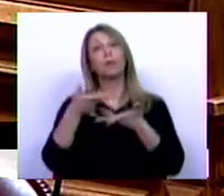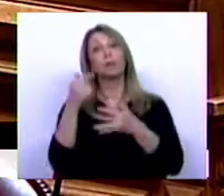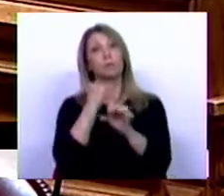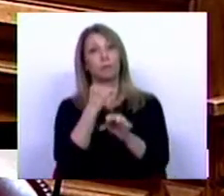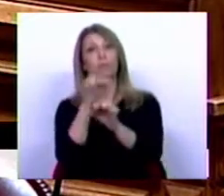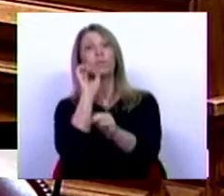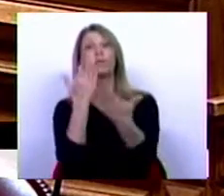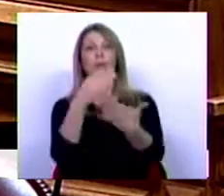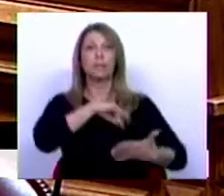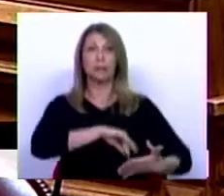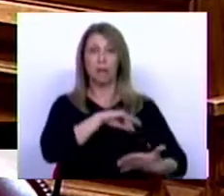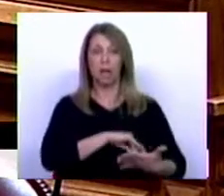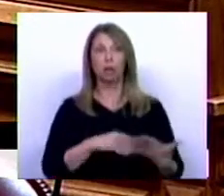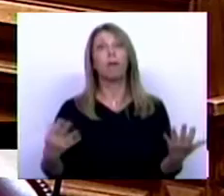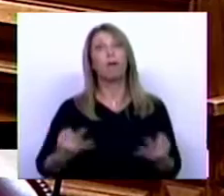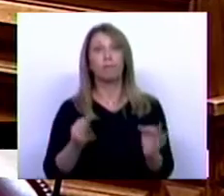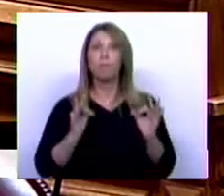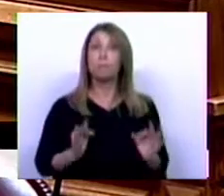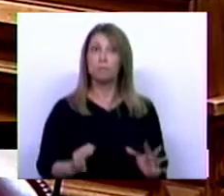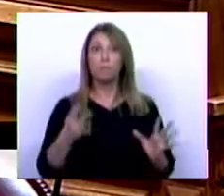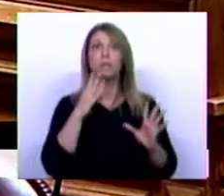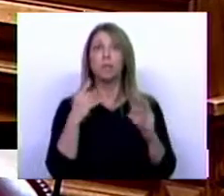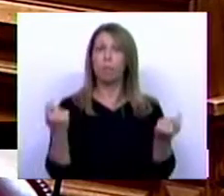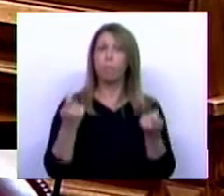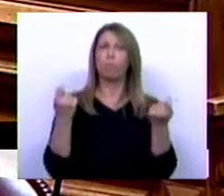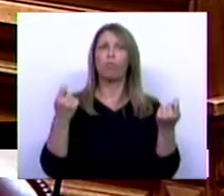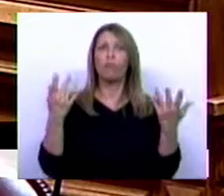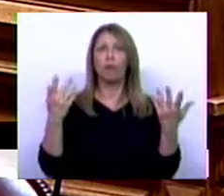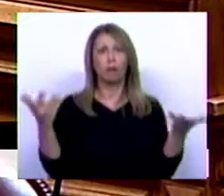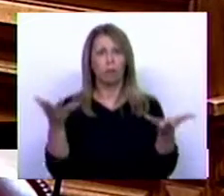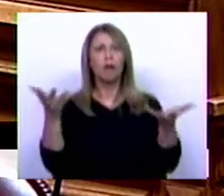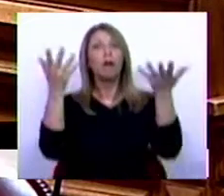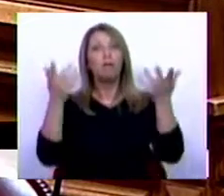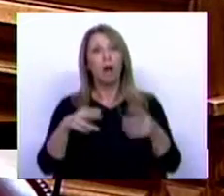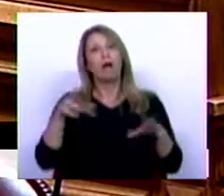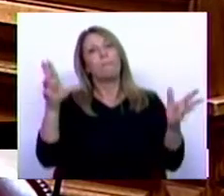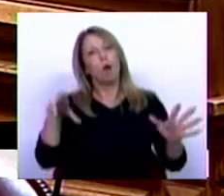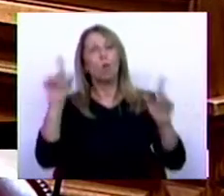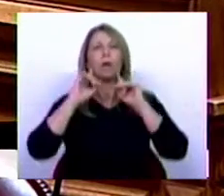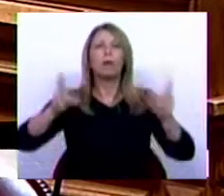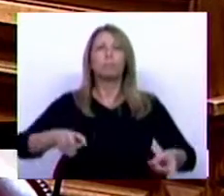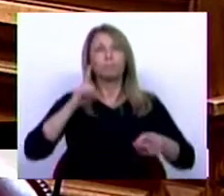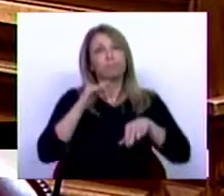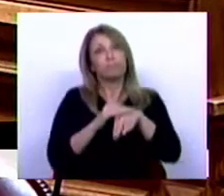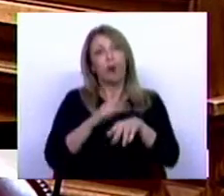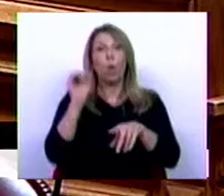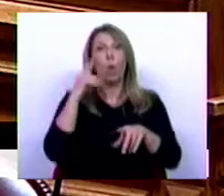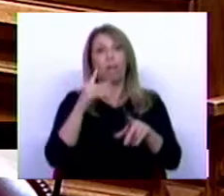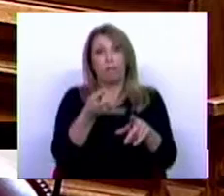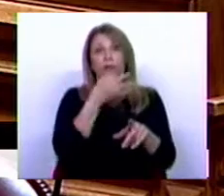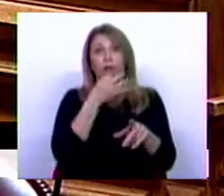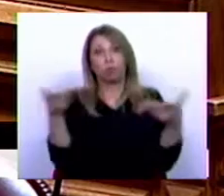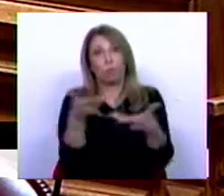valorização dos salários, que tem que ser promovida nunca ignorando os frágios e equilíbrios com que lidamos quando tratamos de matérias laborais. E,